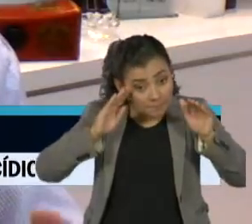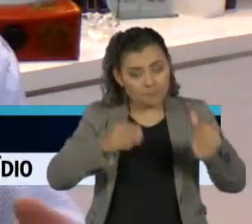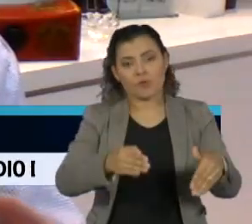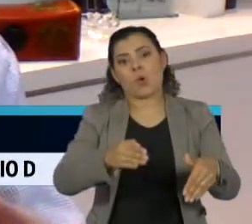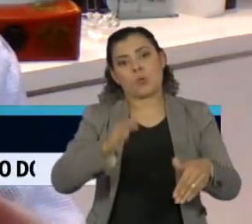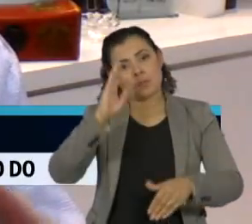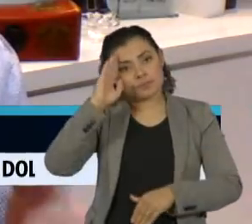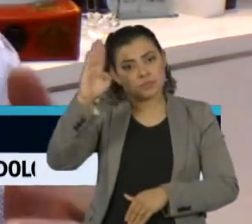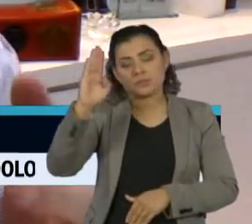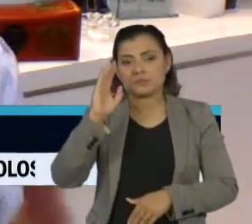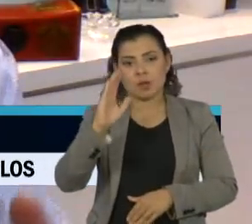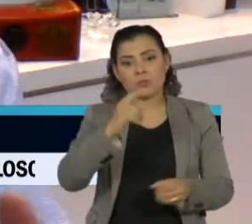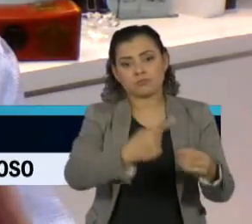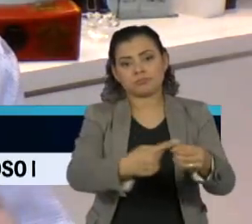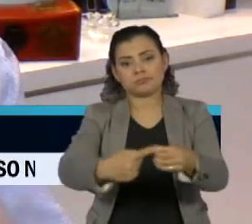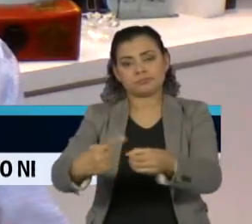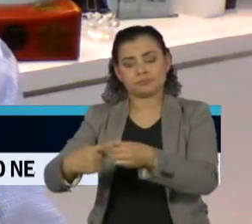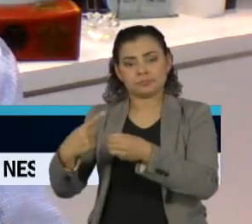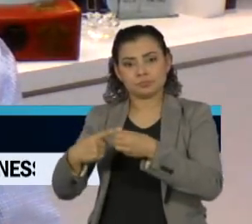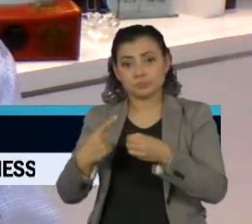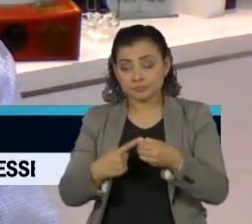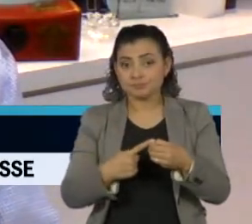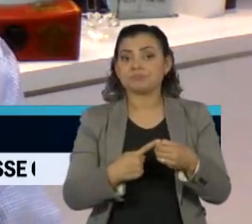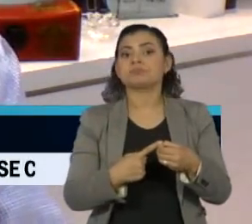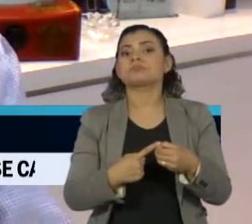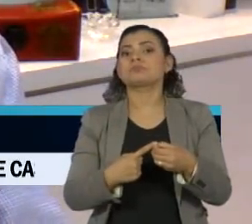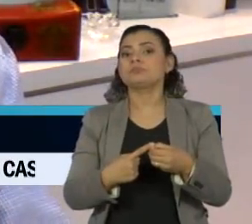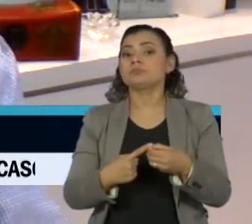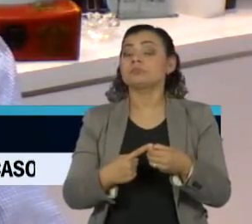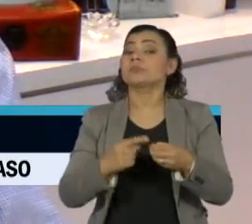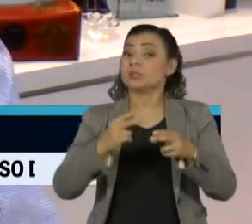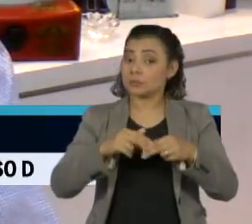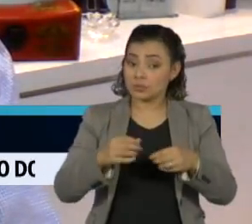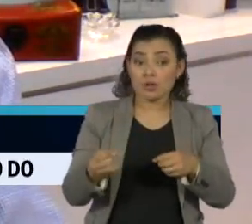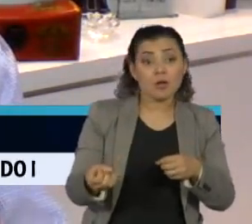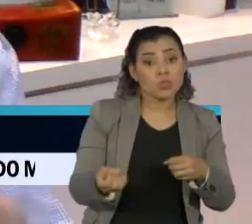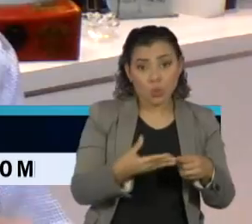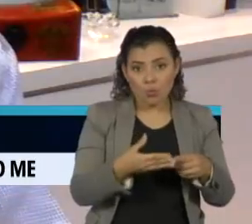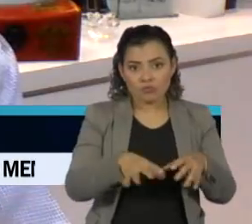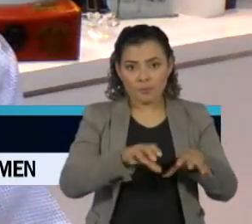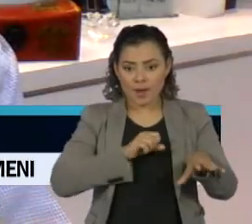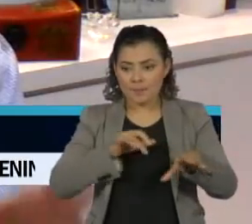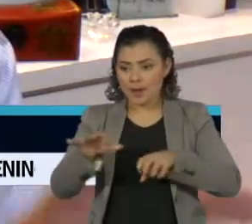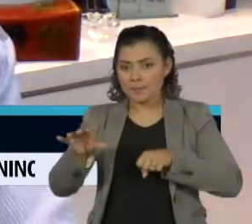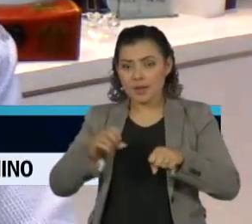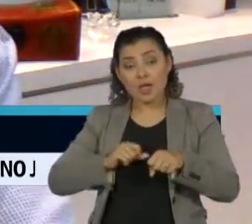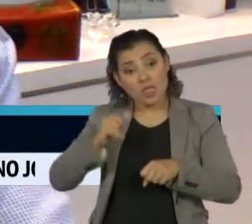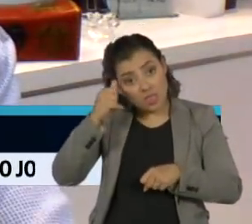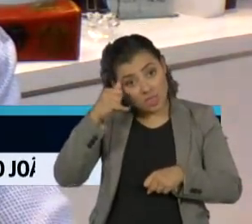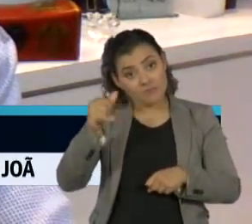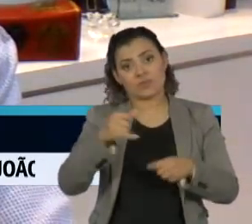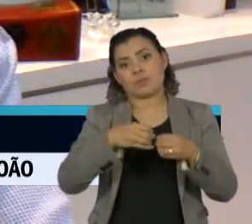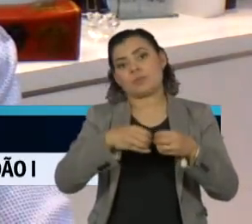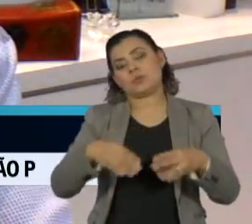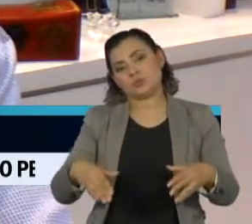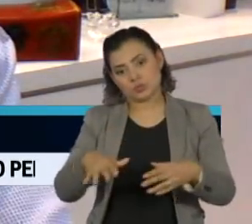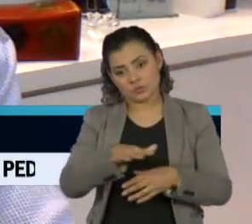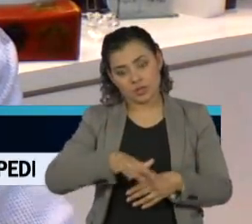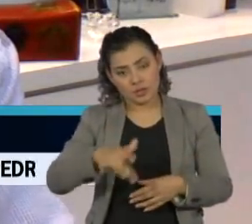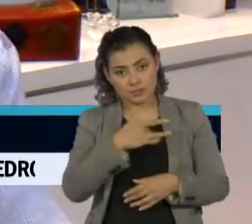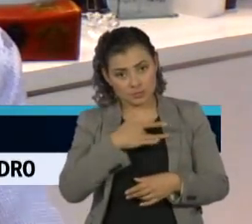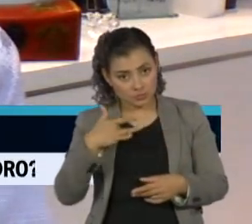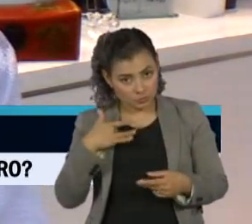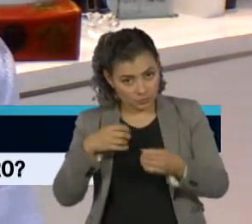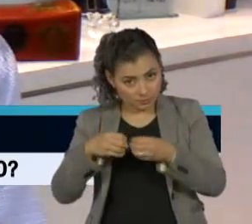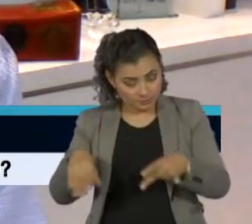municípios, para que essa demanda de novos casos não sufoque nem só o sistema de saúde,